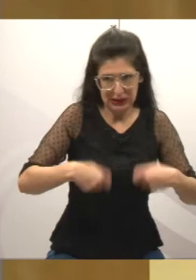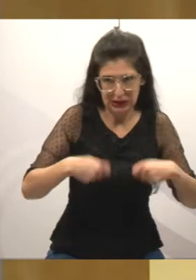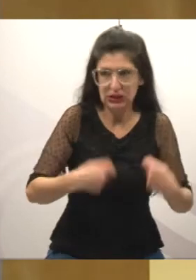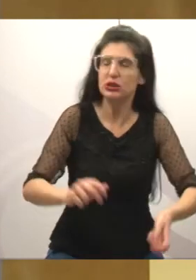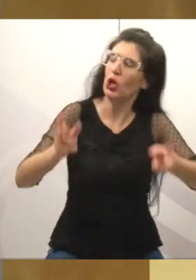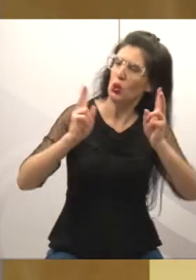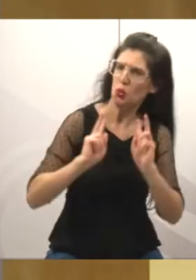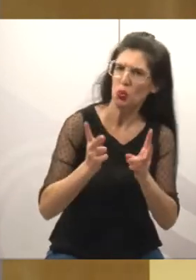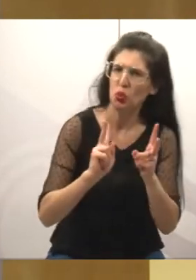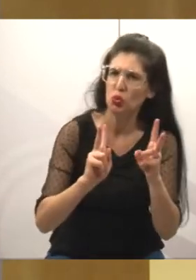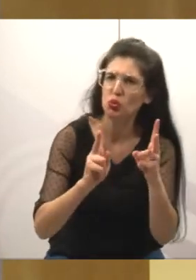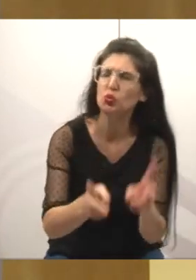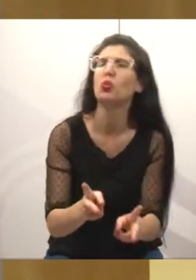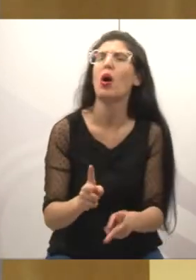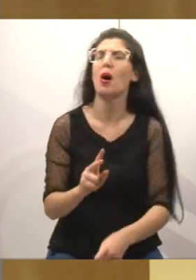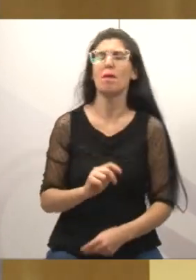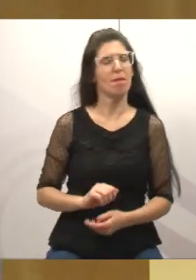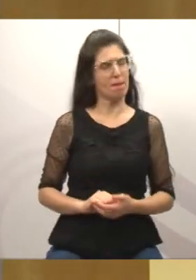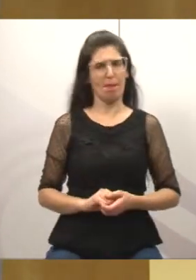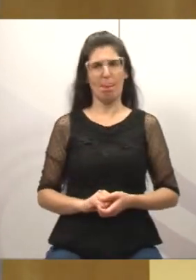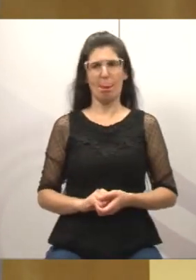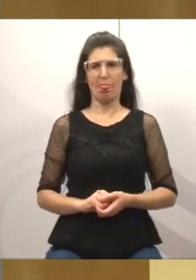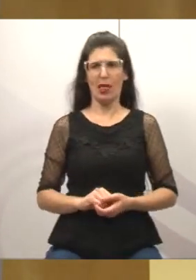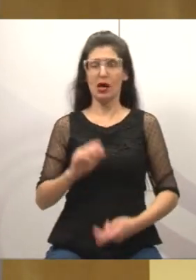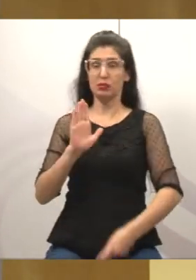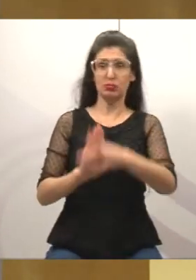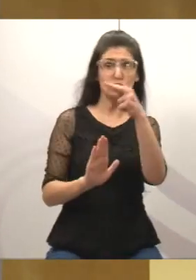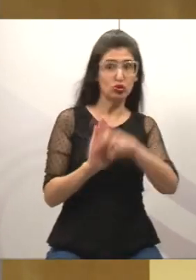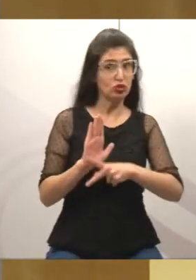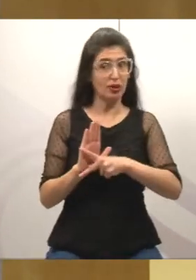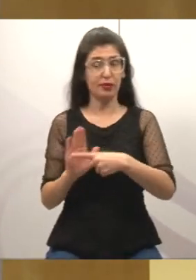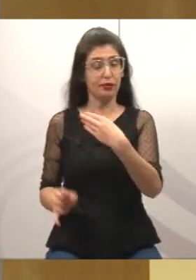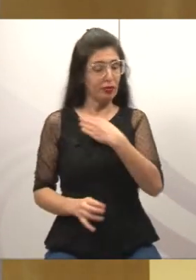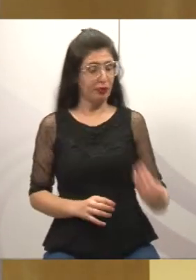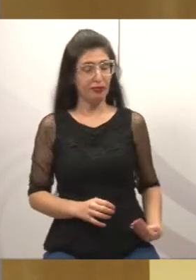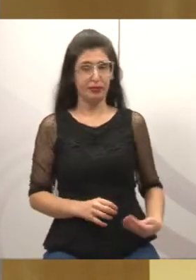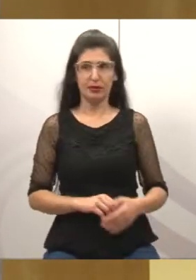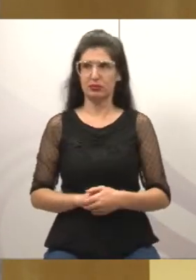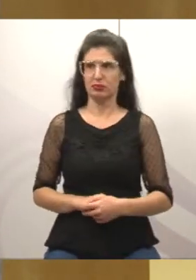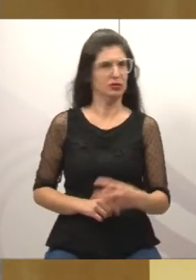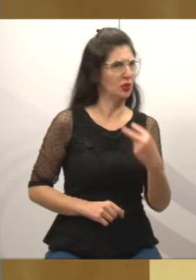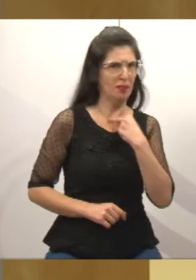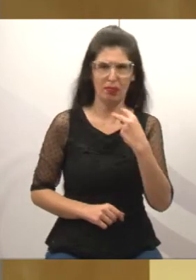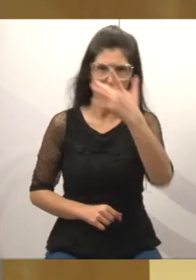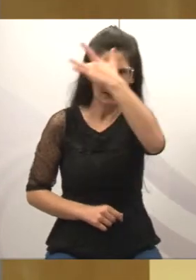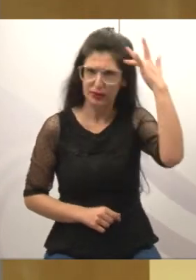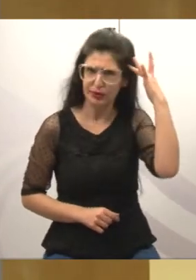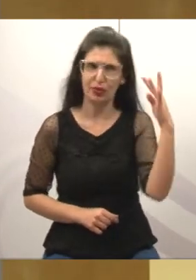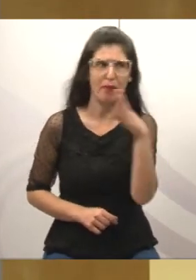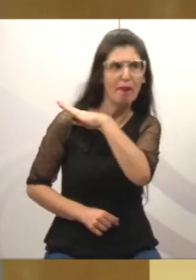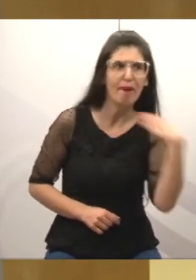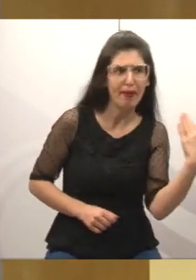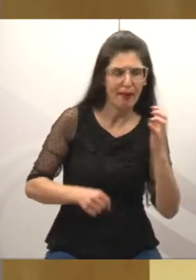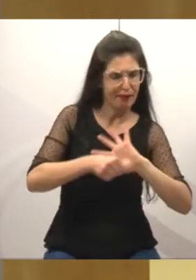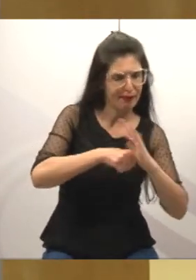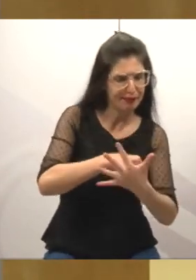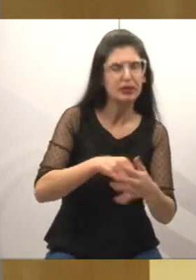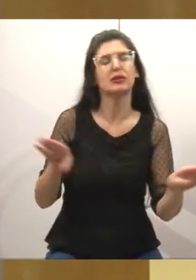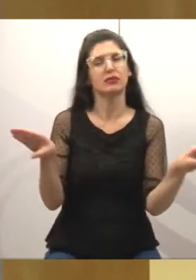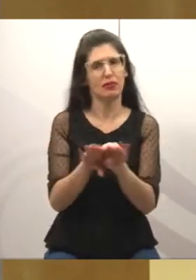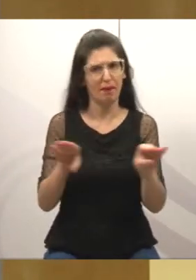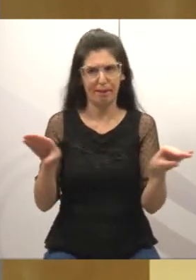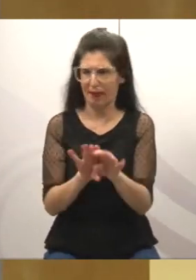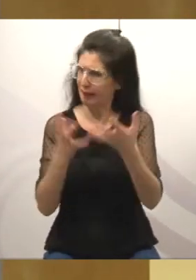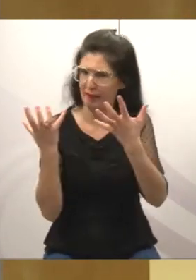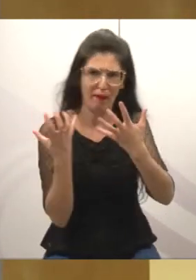continuar com essa política, porque também a gente não quer que as pessoas morram por coronavírus, mas também não queremos que elas